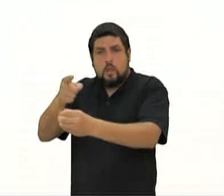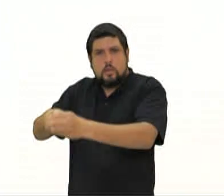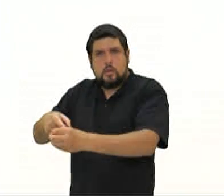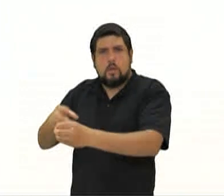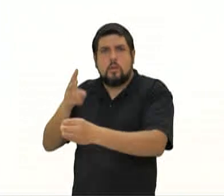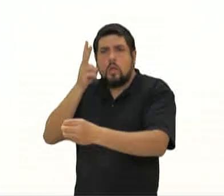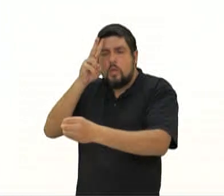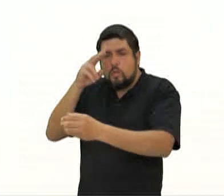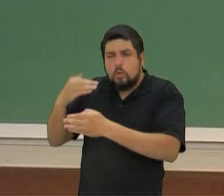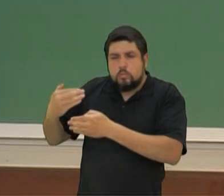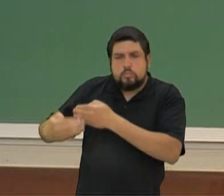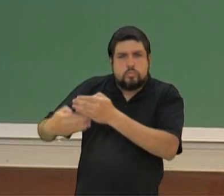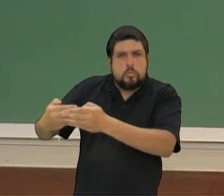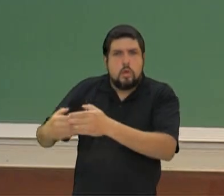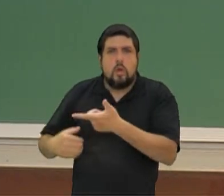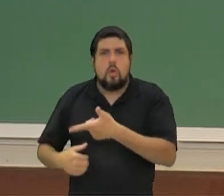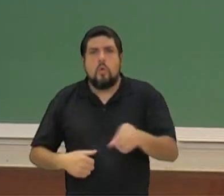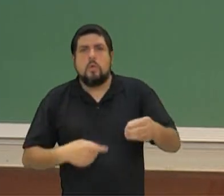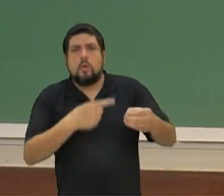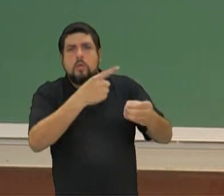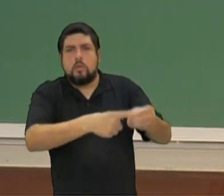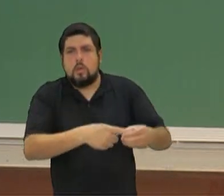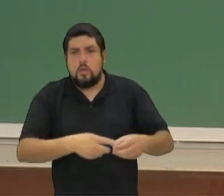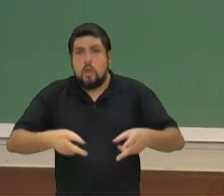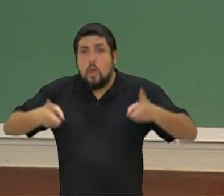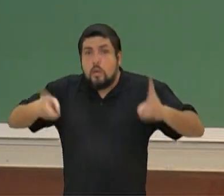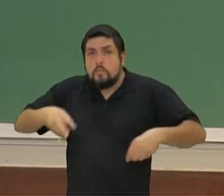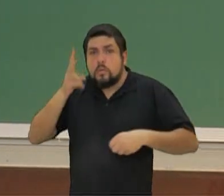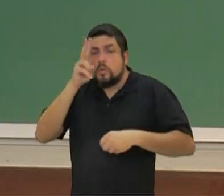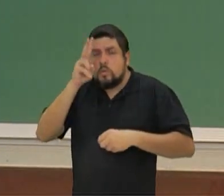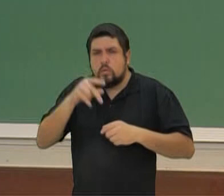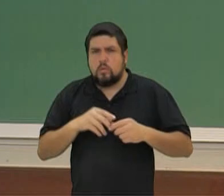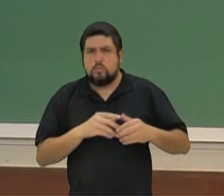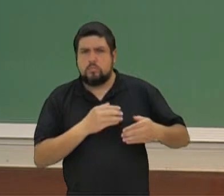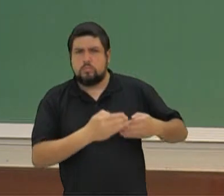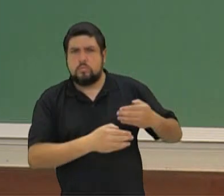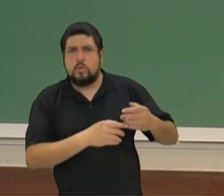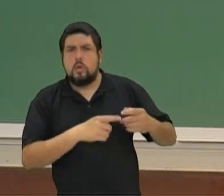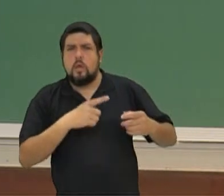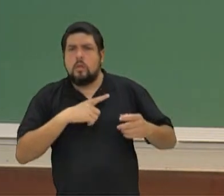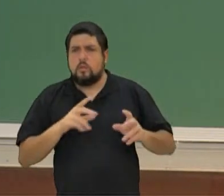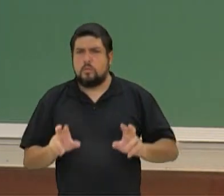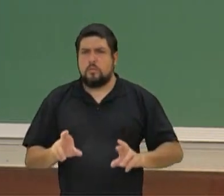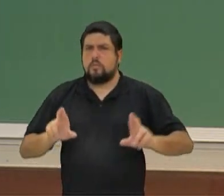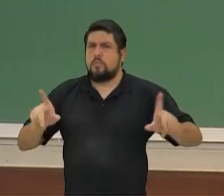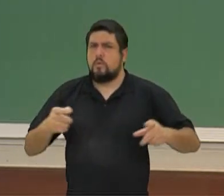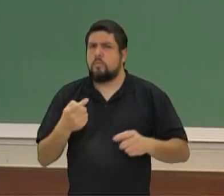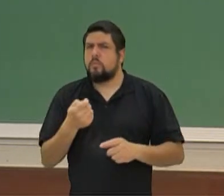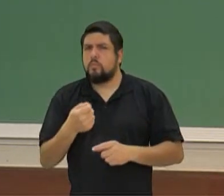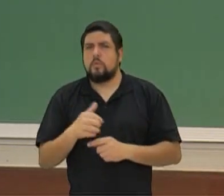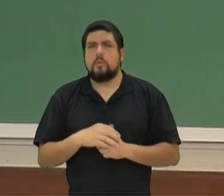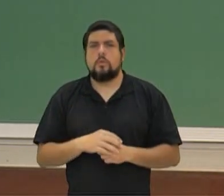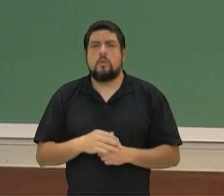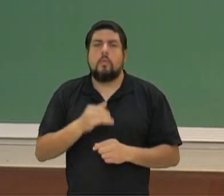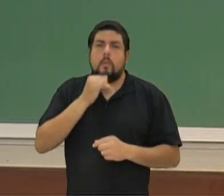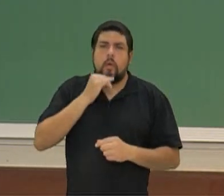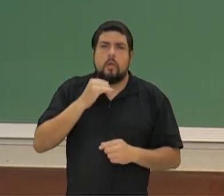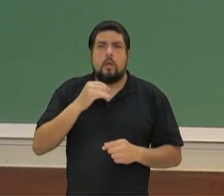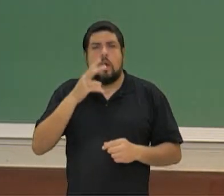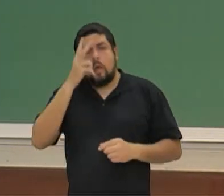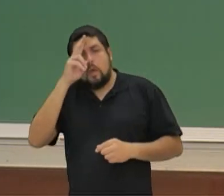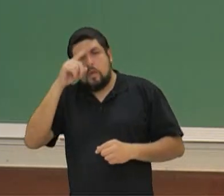relacionada a um deus, na outra cidade ter uma outra forma de história, claro, tradições orais têm diferenças. É a história do elefante,